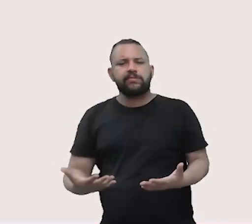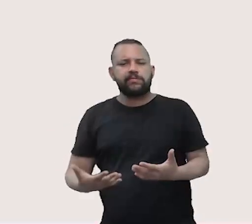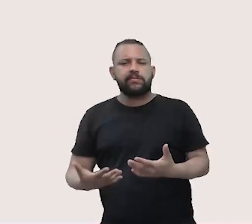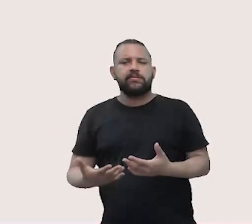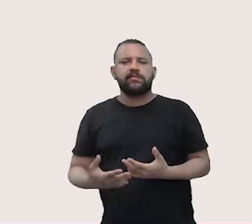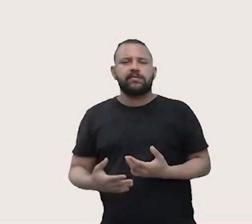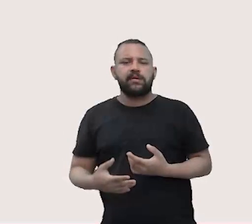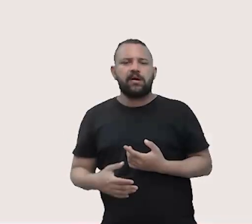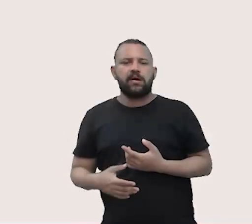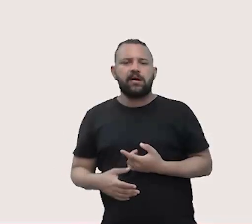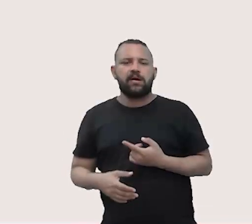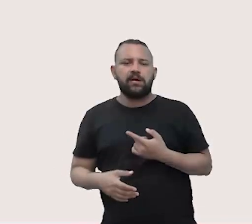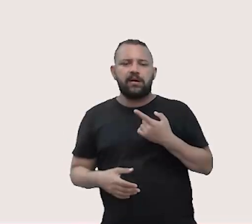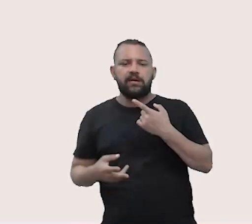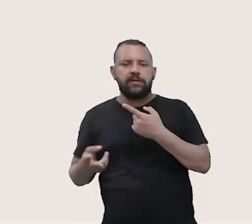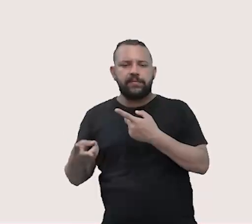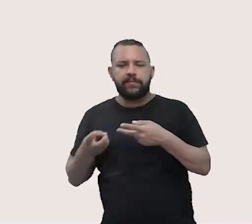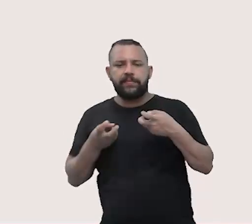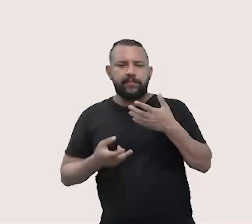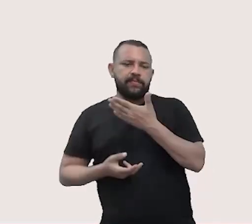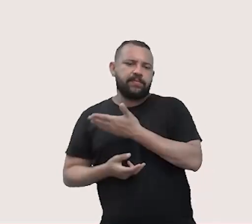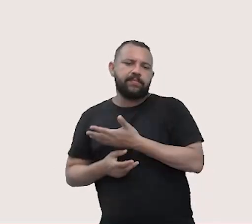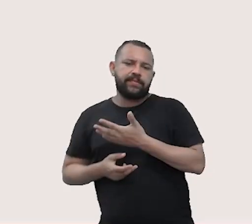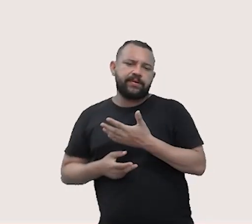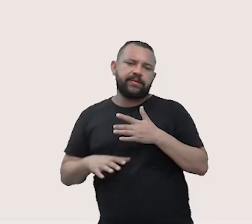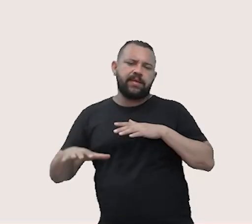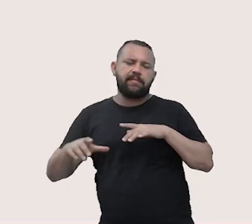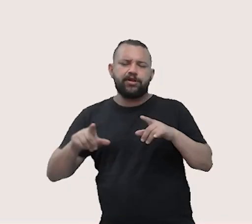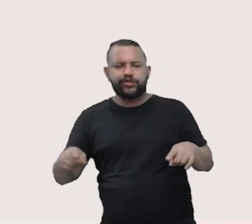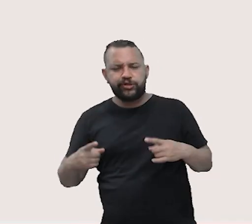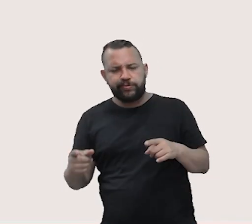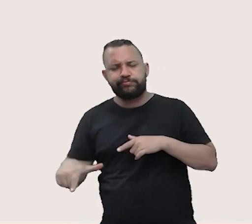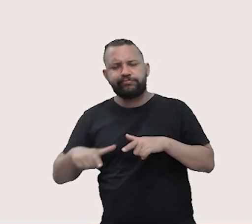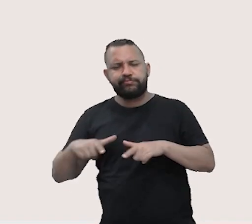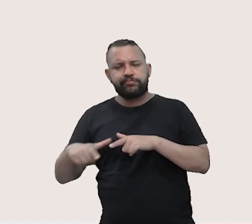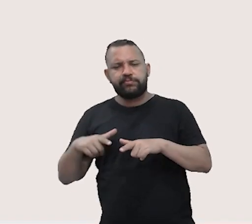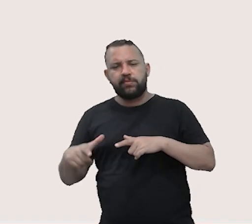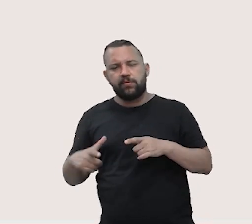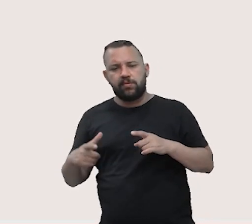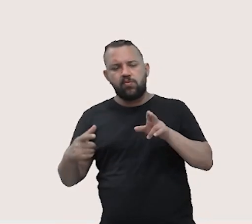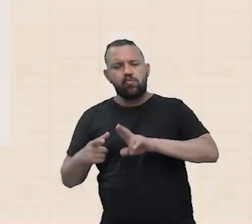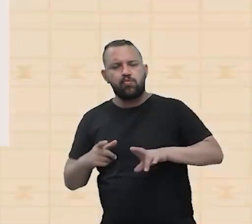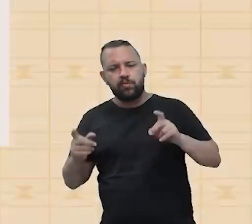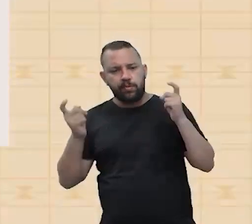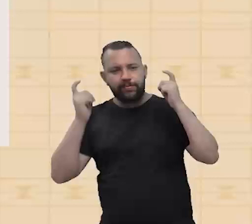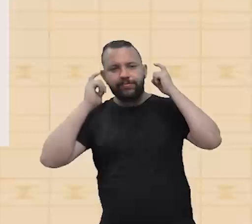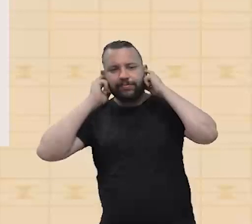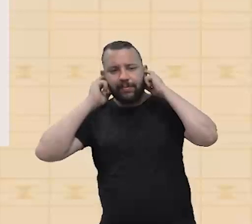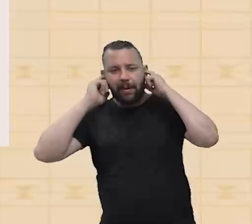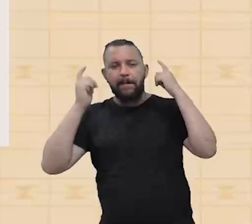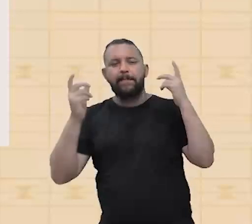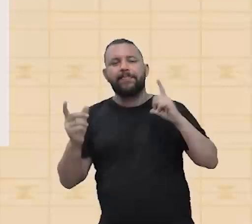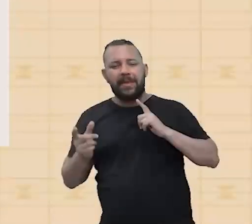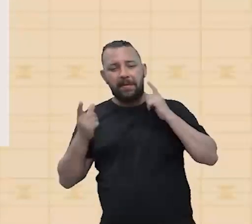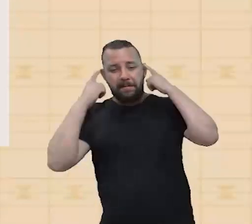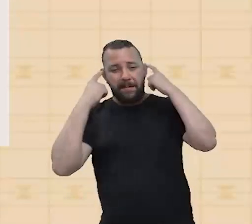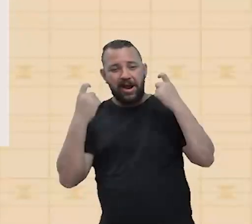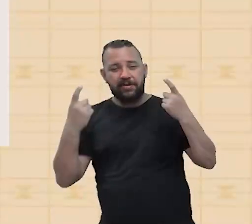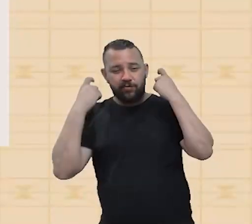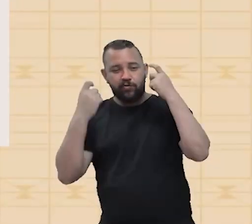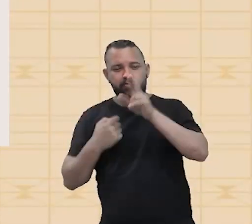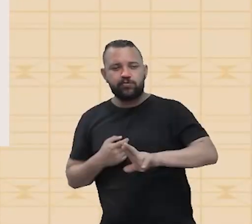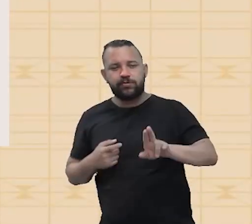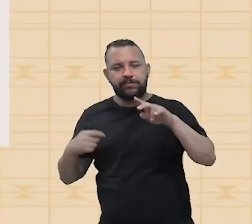tá? Por isso que pessoas que trabalham em shoppings, que trabalham em aeroportos, em locais que têm muito ruídos, eles